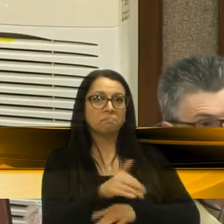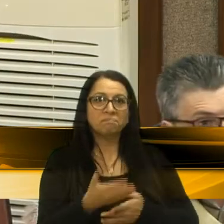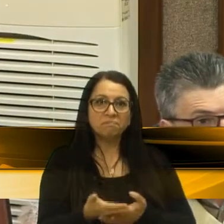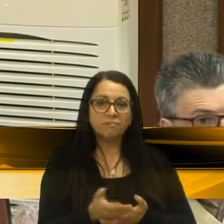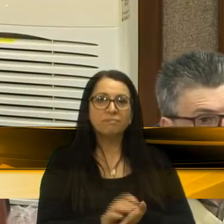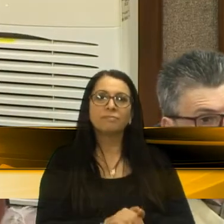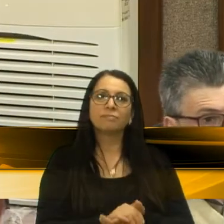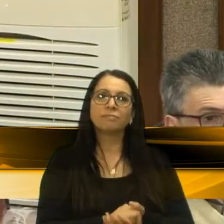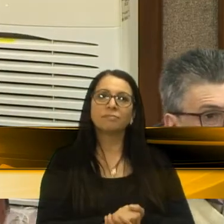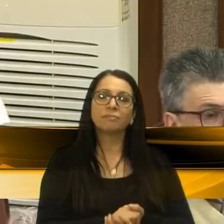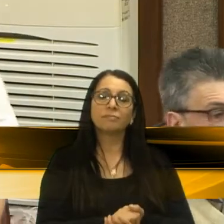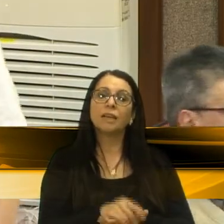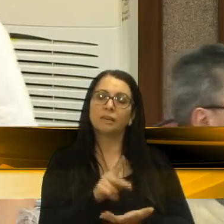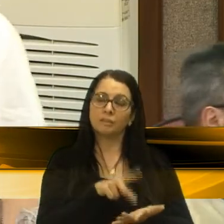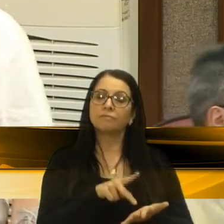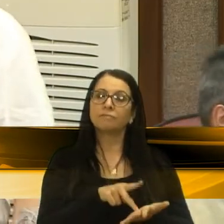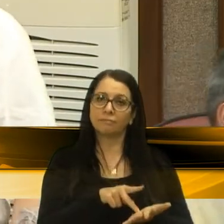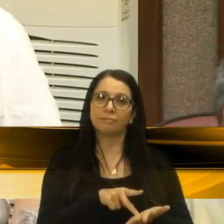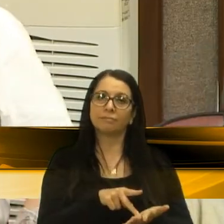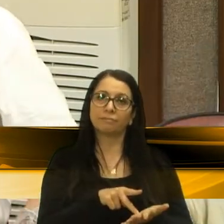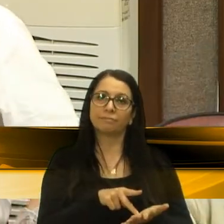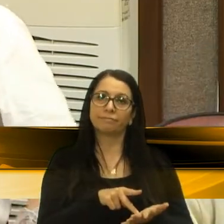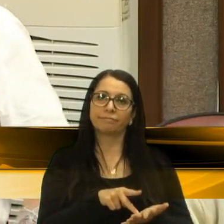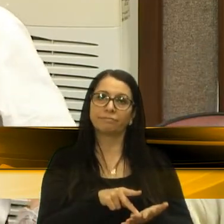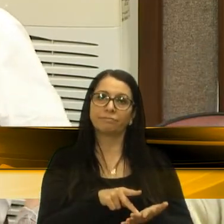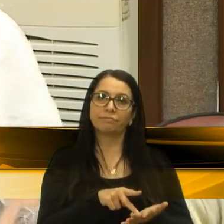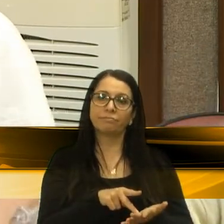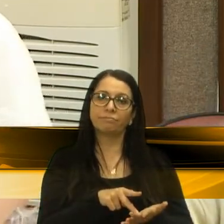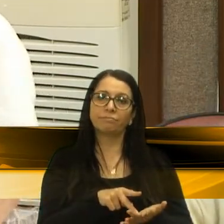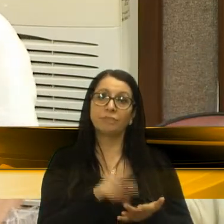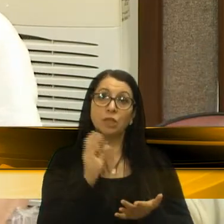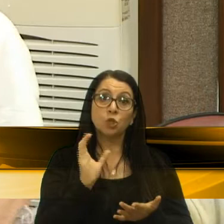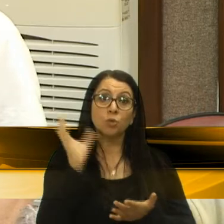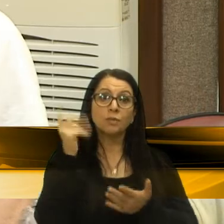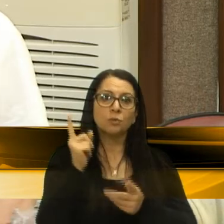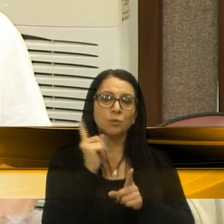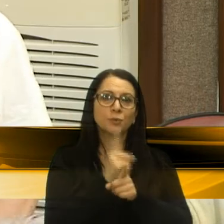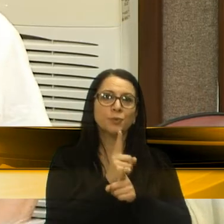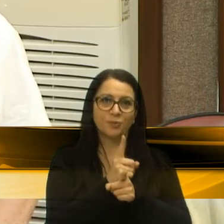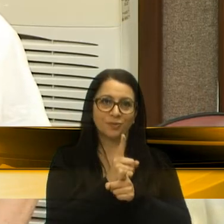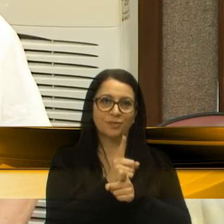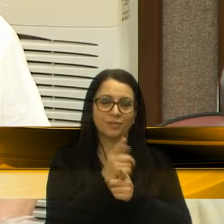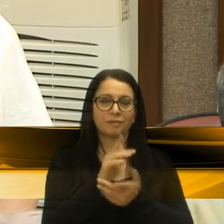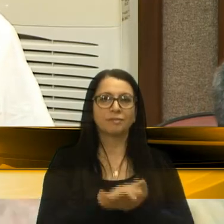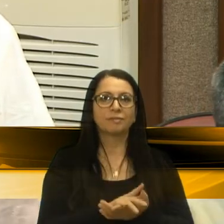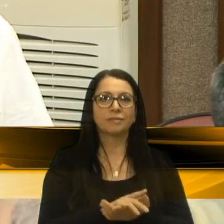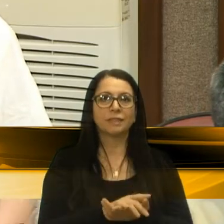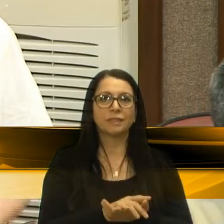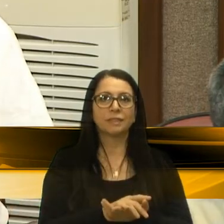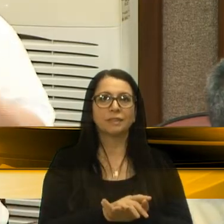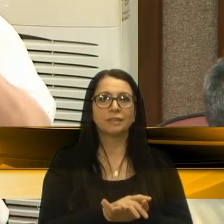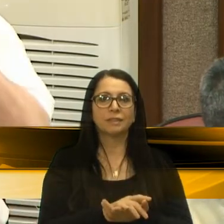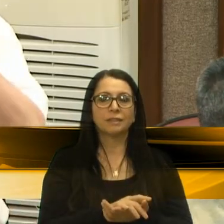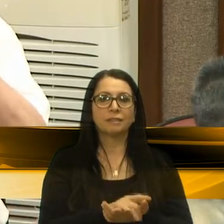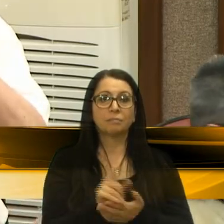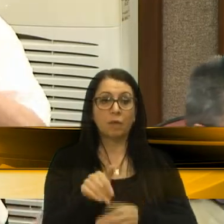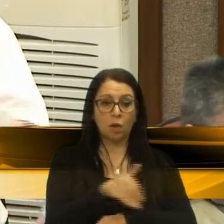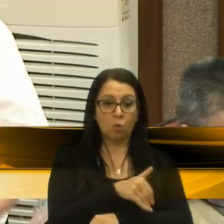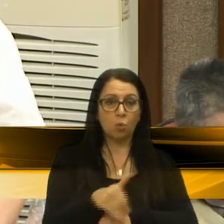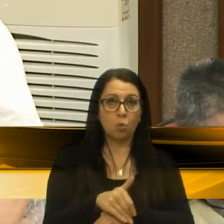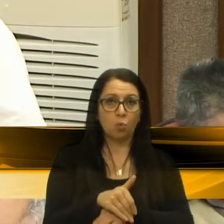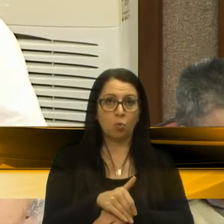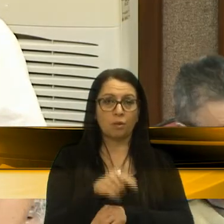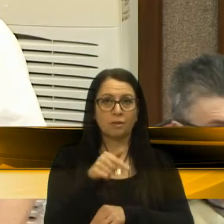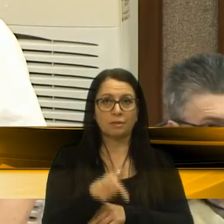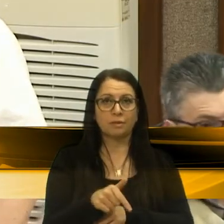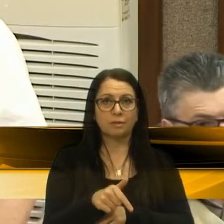Então, de fato, e a solução que encontramos ali de pegar aquela rua que se destina